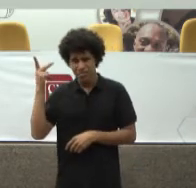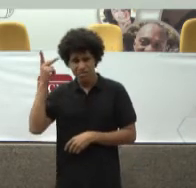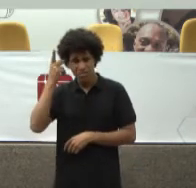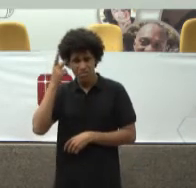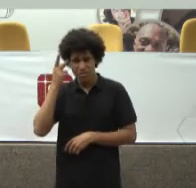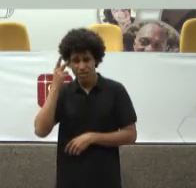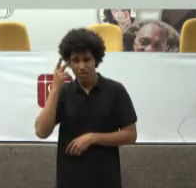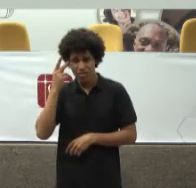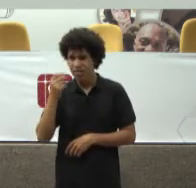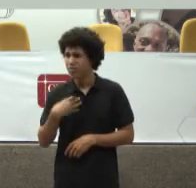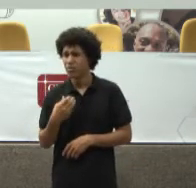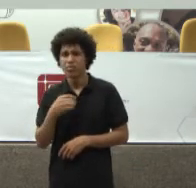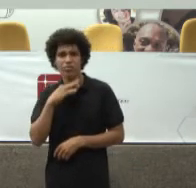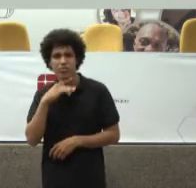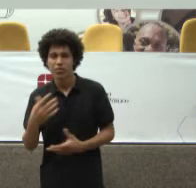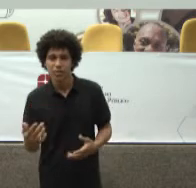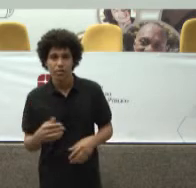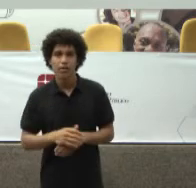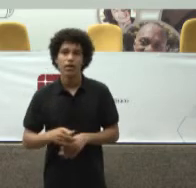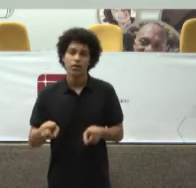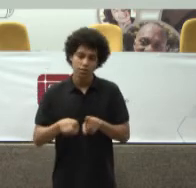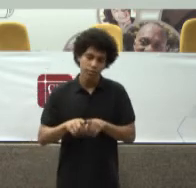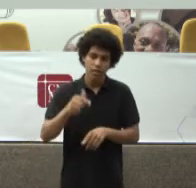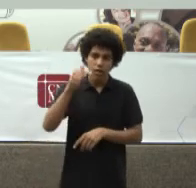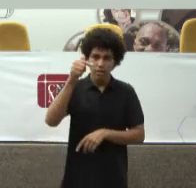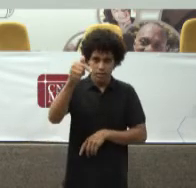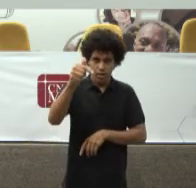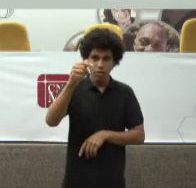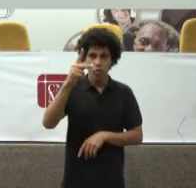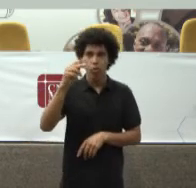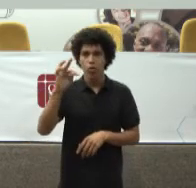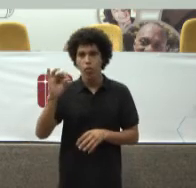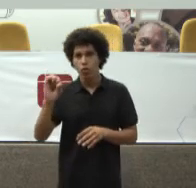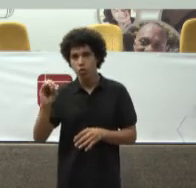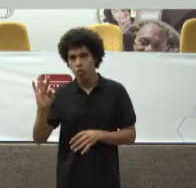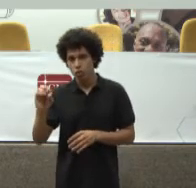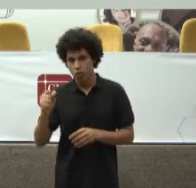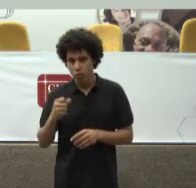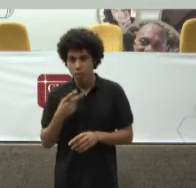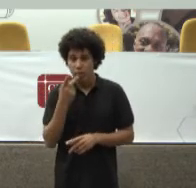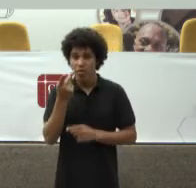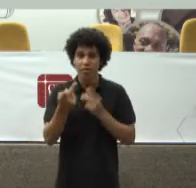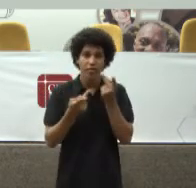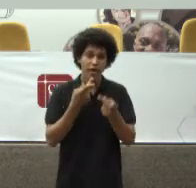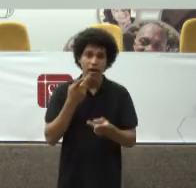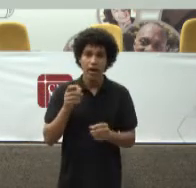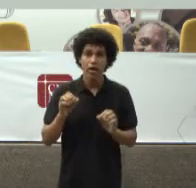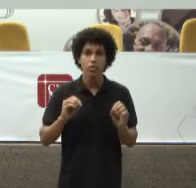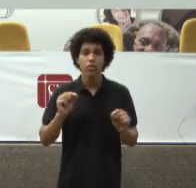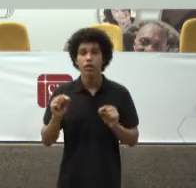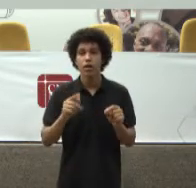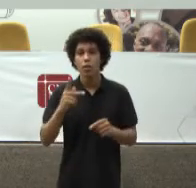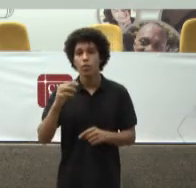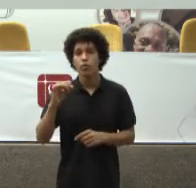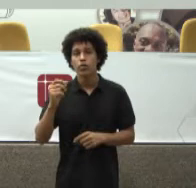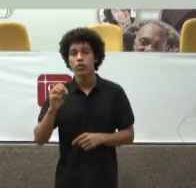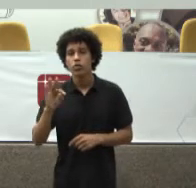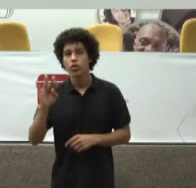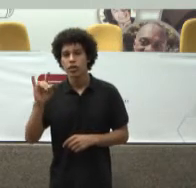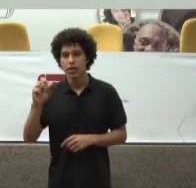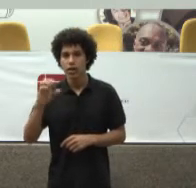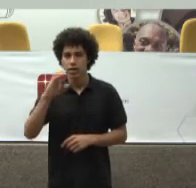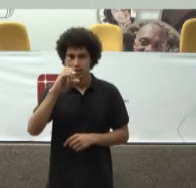E nós temos Sete promotores Para falar Na promotoria Cível central Para 2 milhões De pessoas